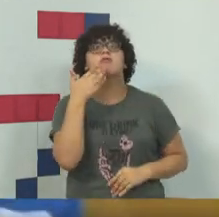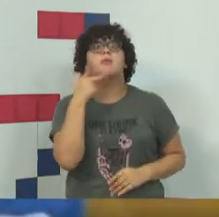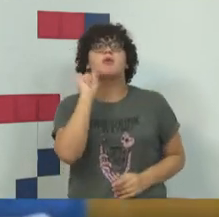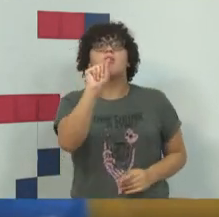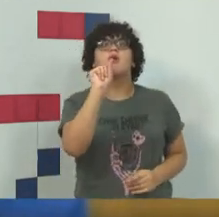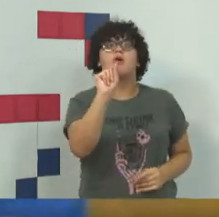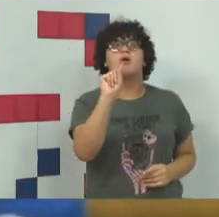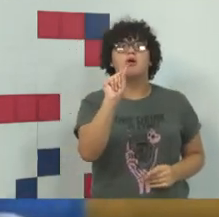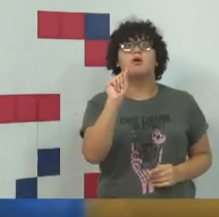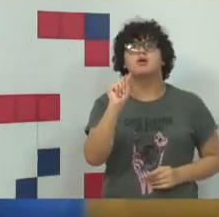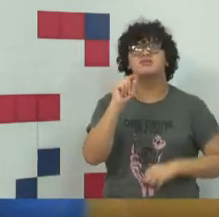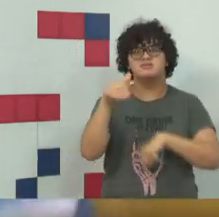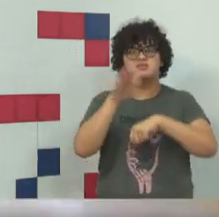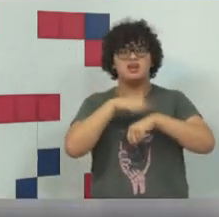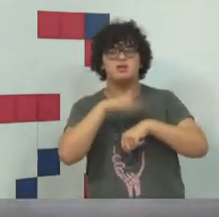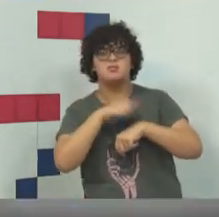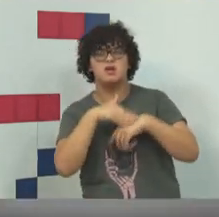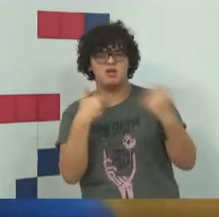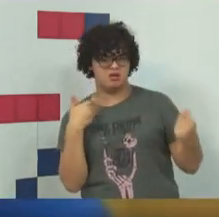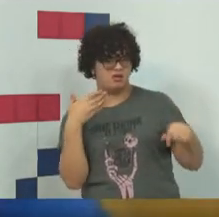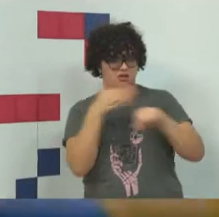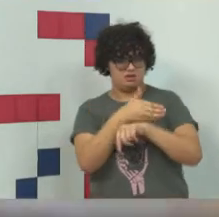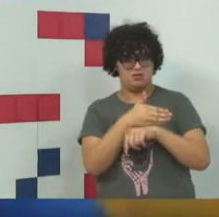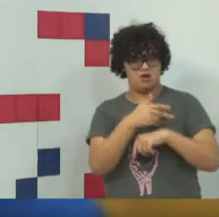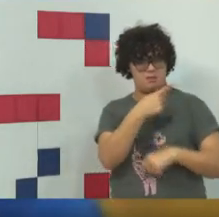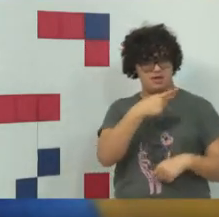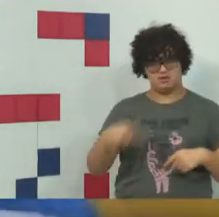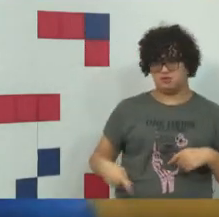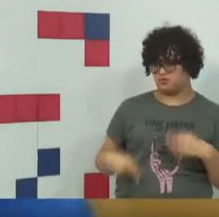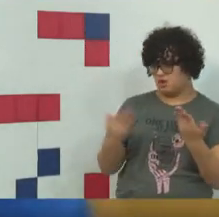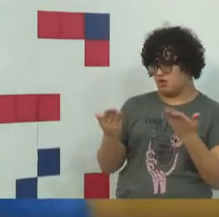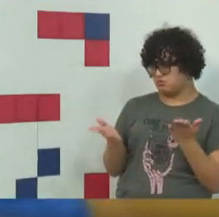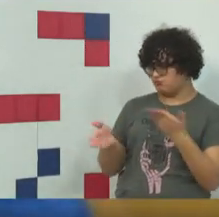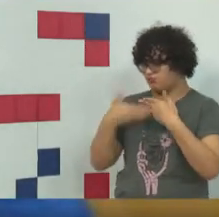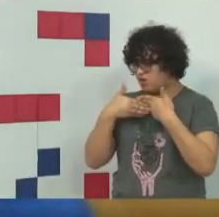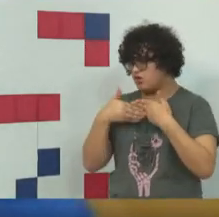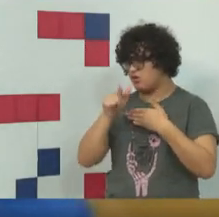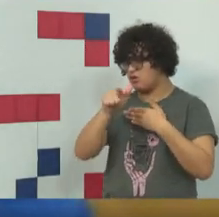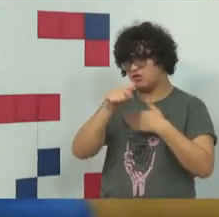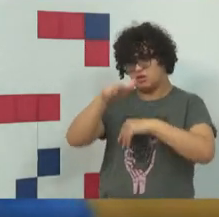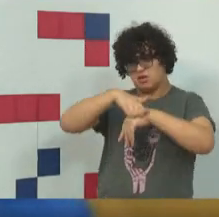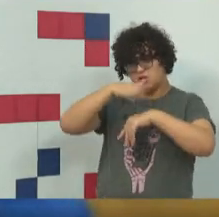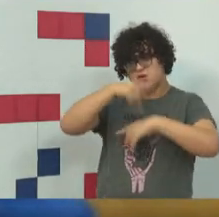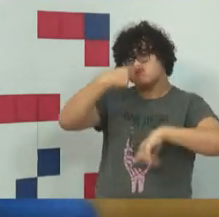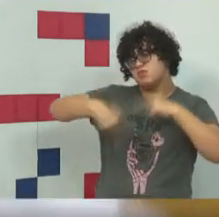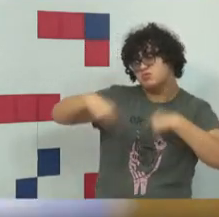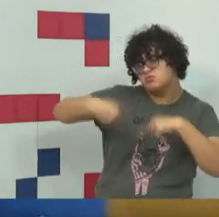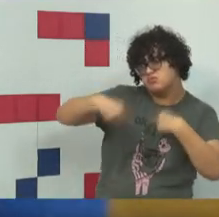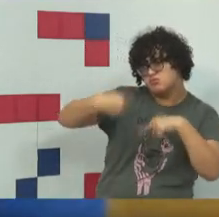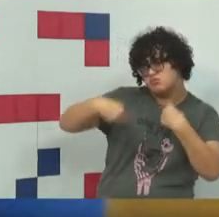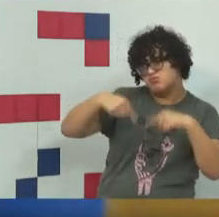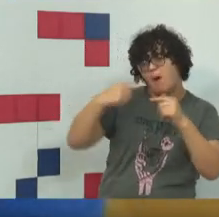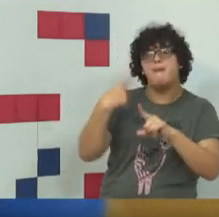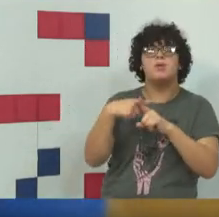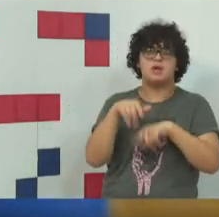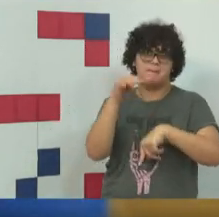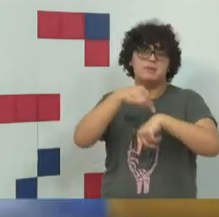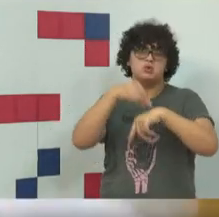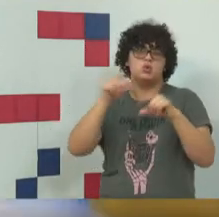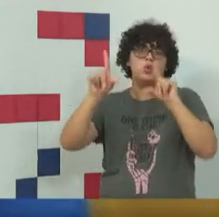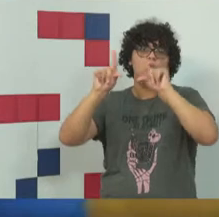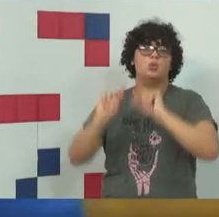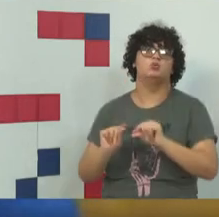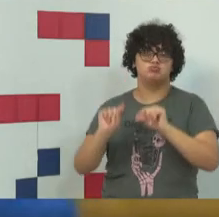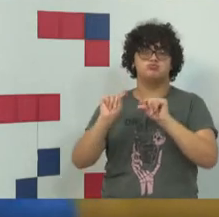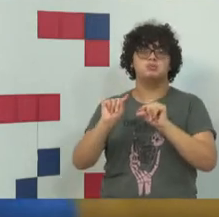o tempo entre o presidente encerrar o tempo de discussão e a,